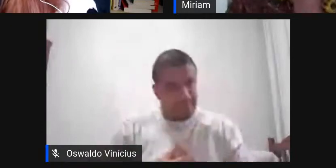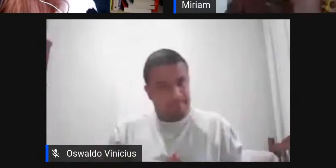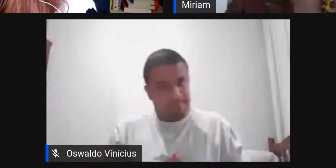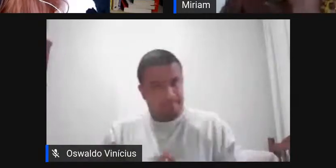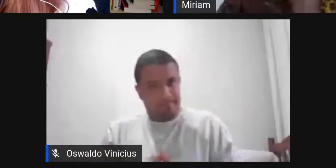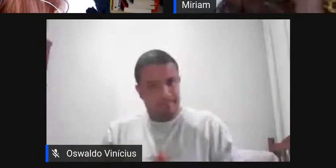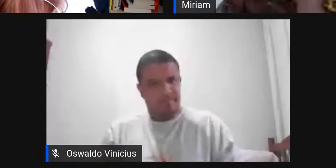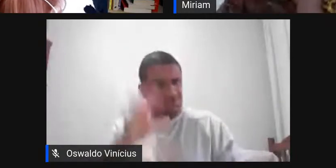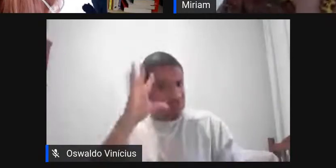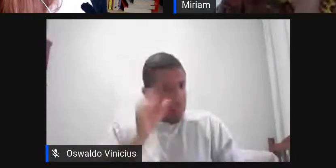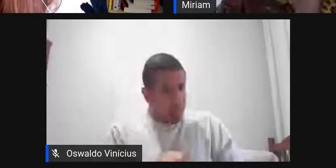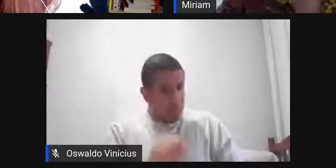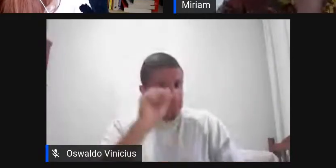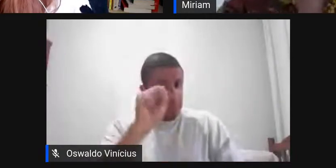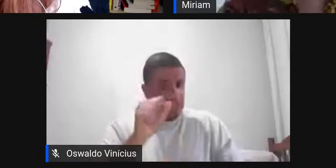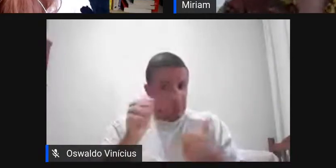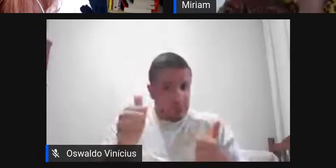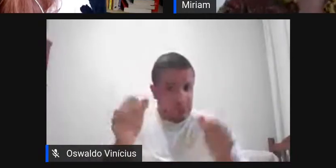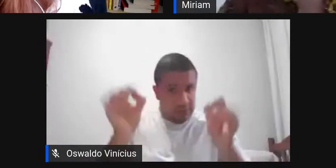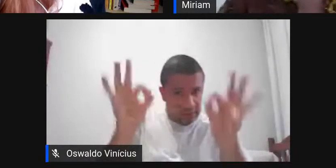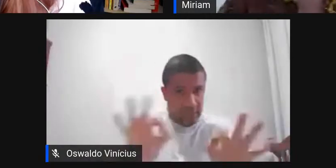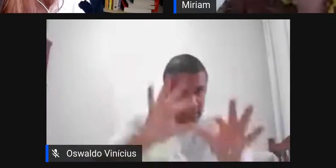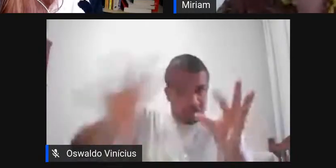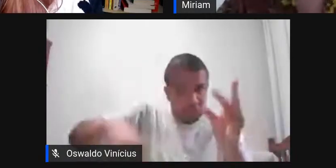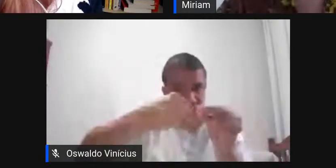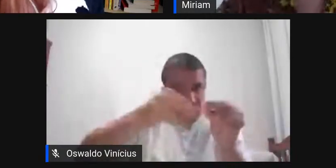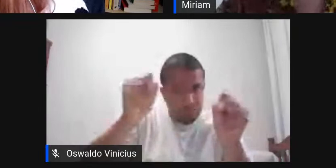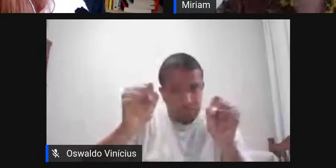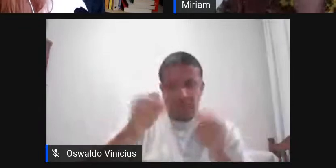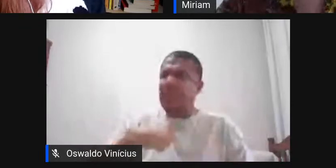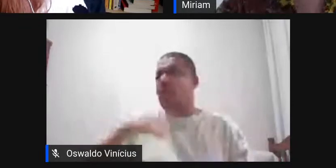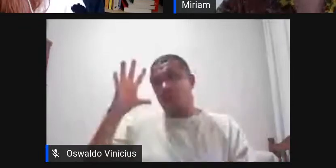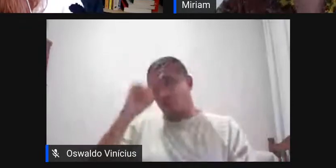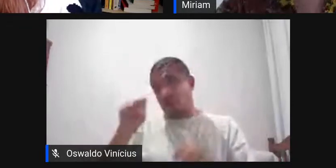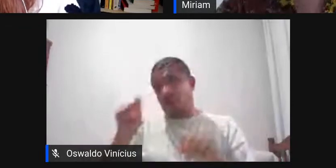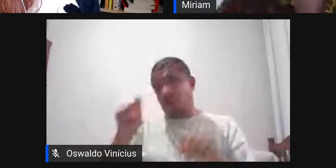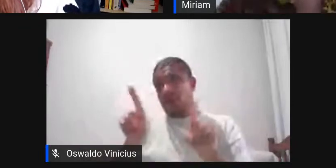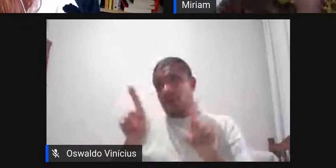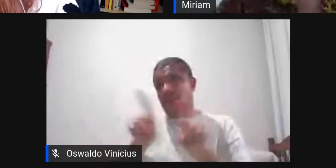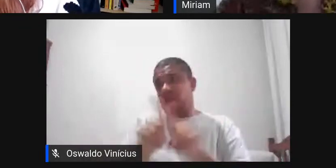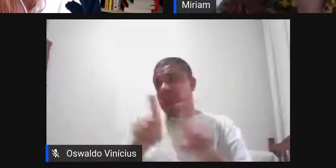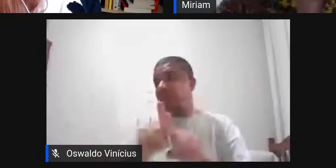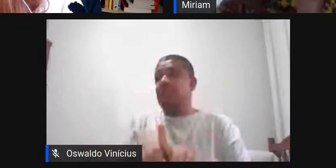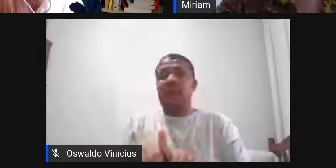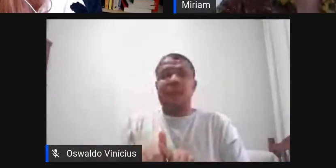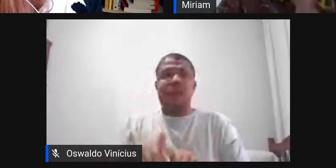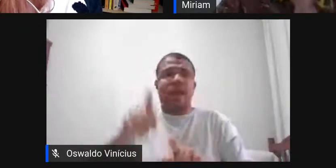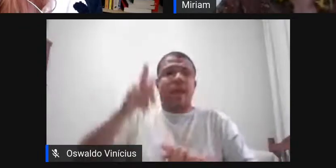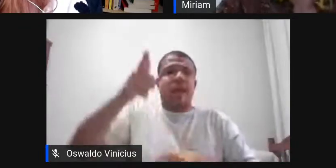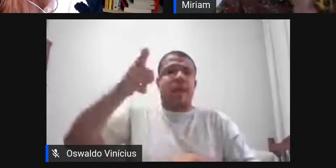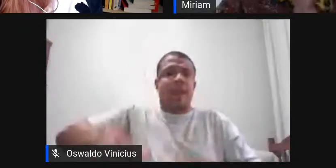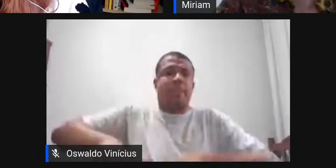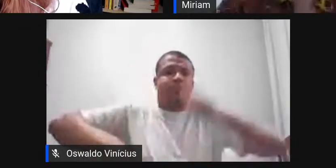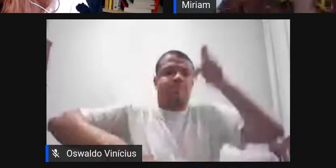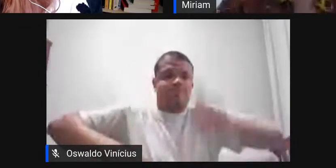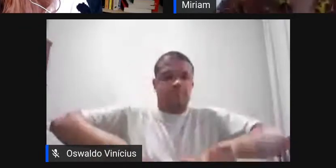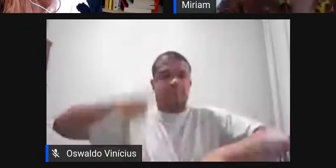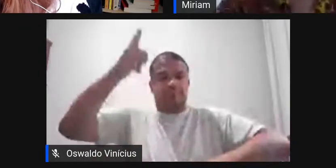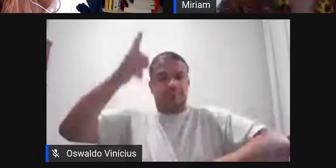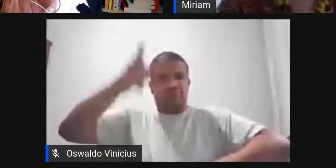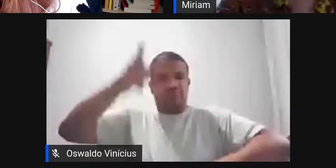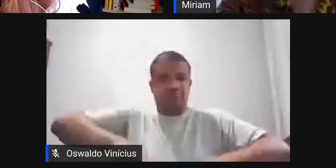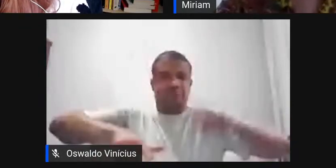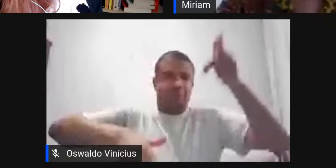você acha você acha aqui mais alguma coisa eu acho que também tem a questão do prazer da repetição que a linda a linda